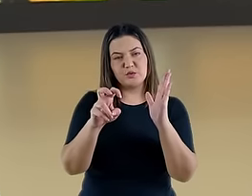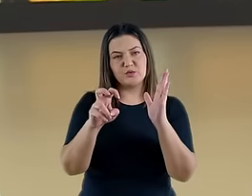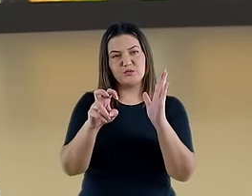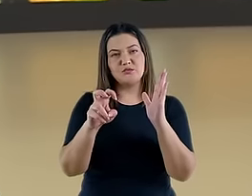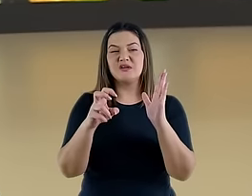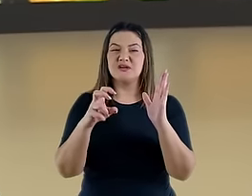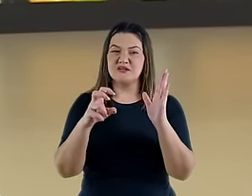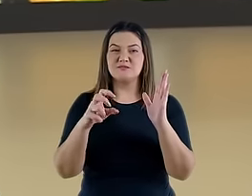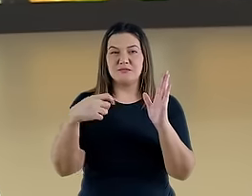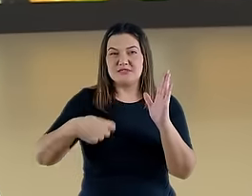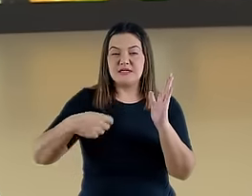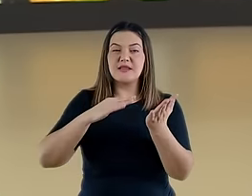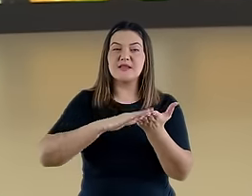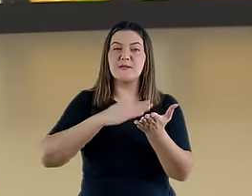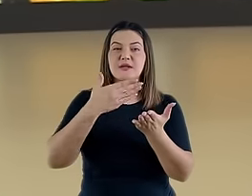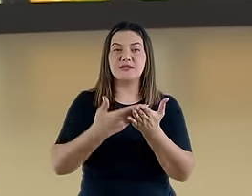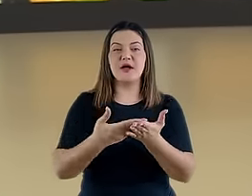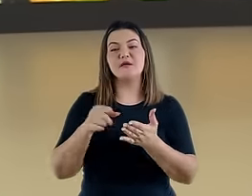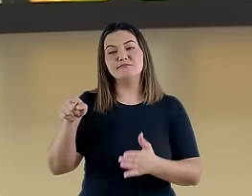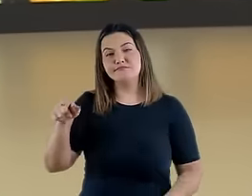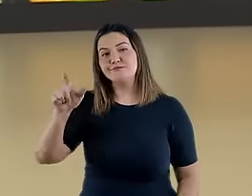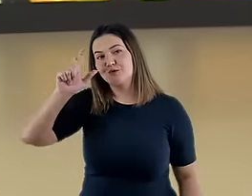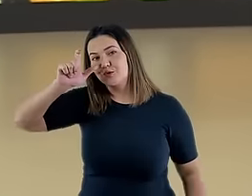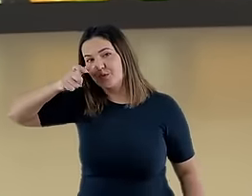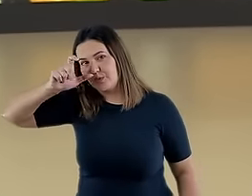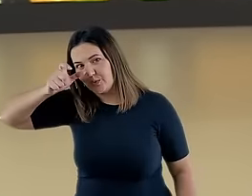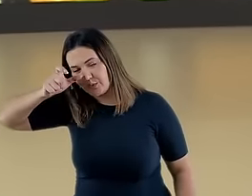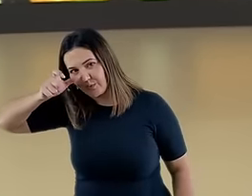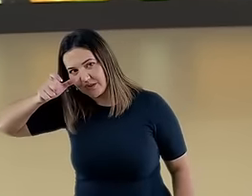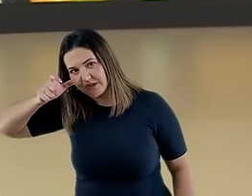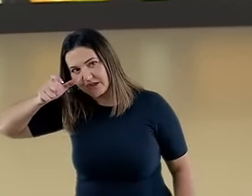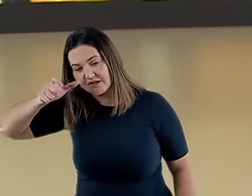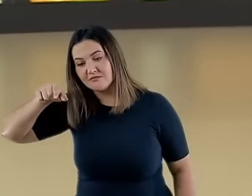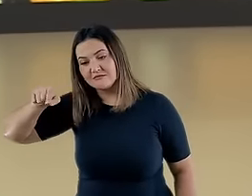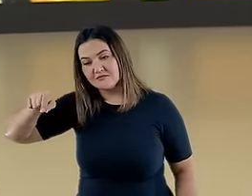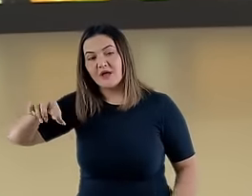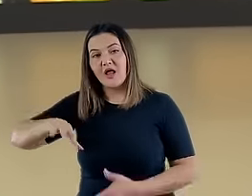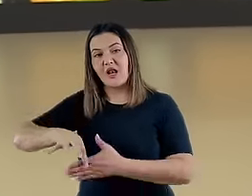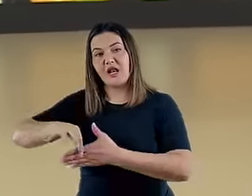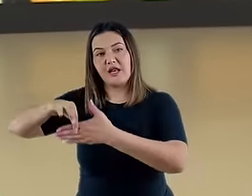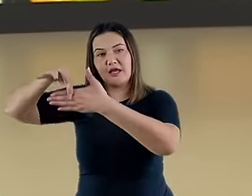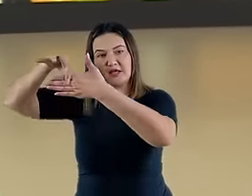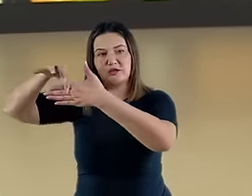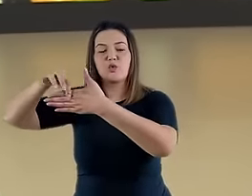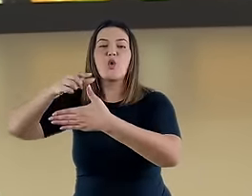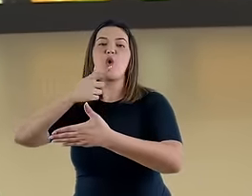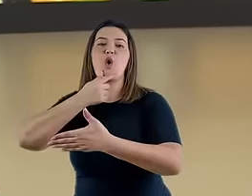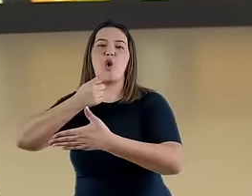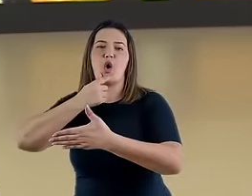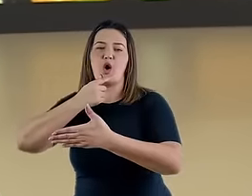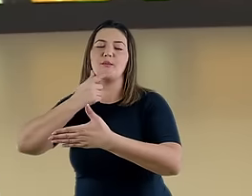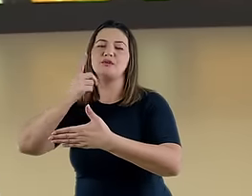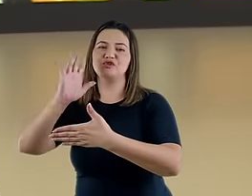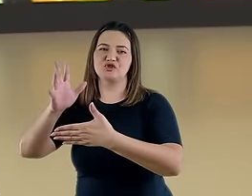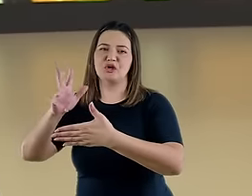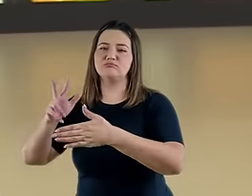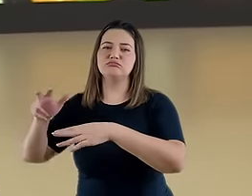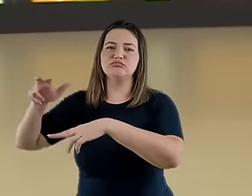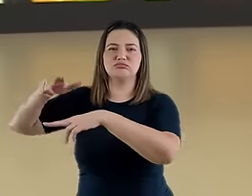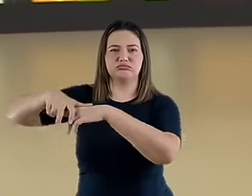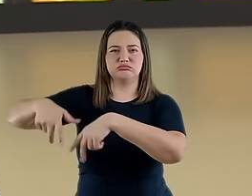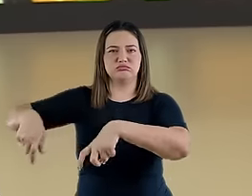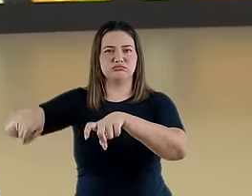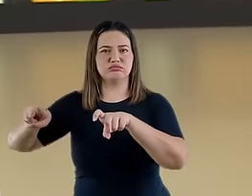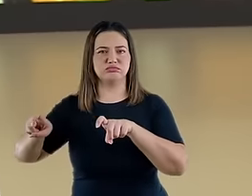deveria ser interpretado como sendo a Turquia liderada por um califado reestabelecido que faria